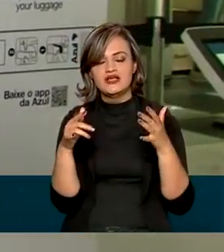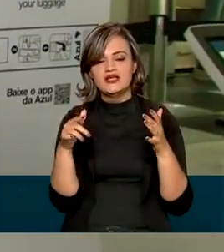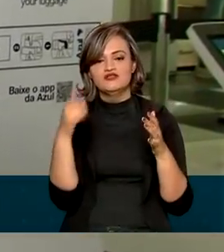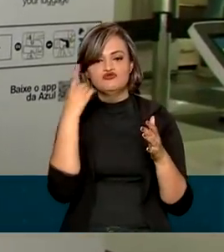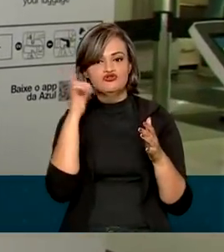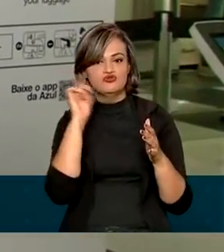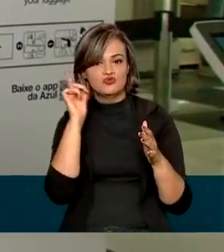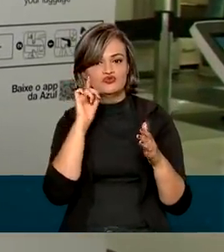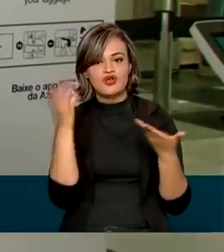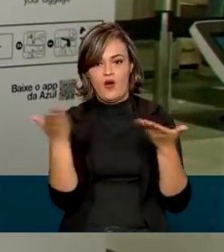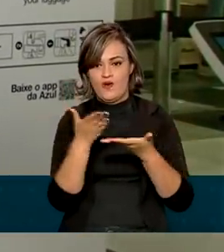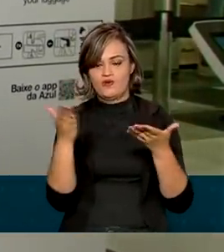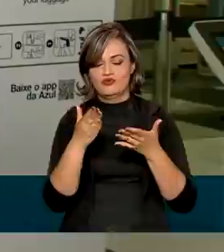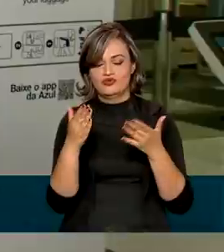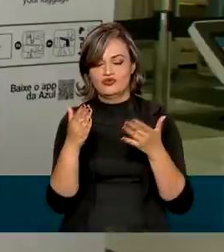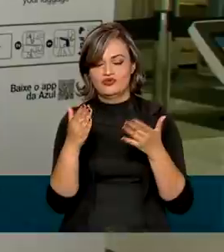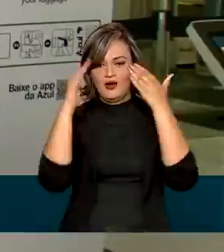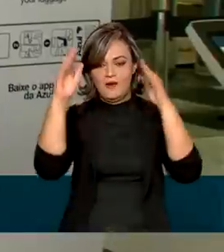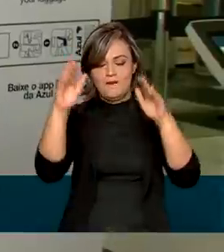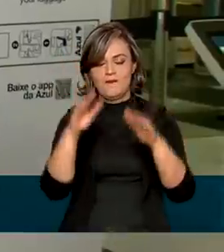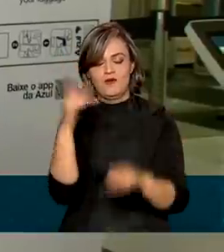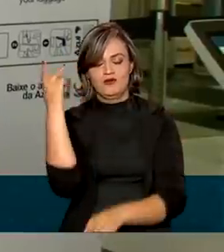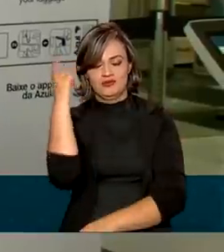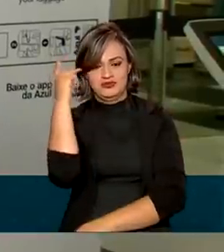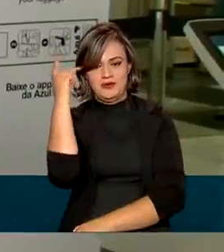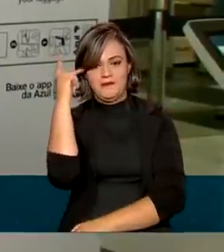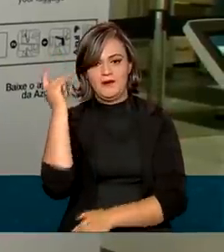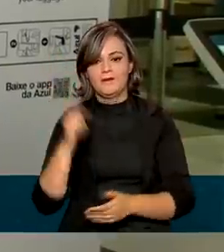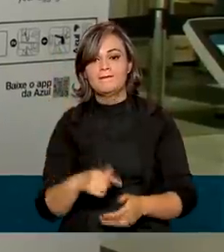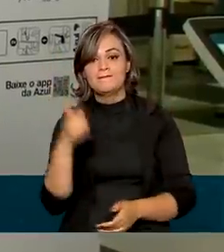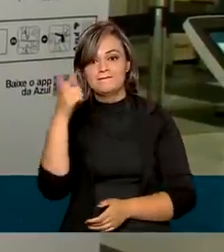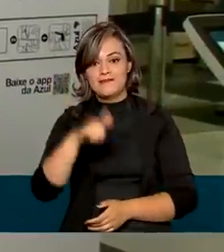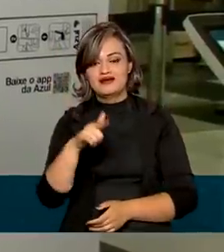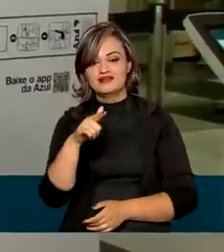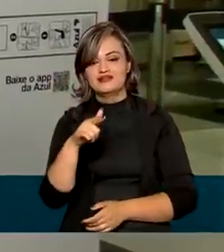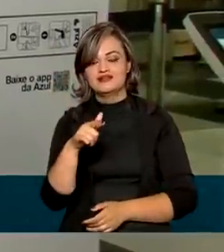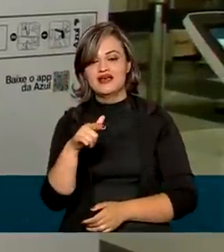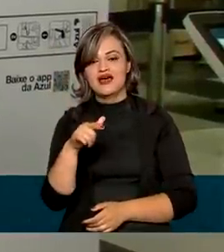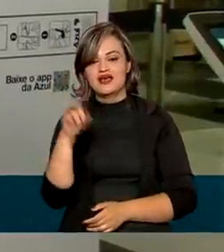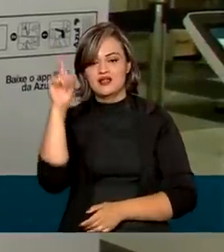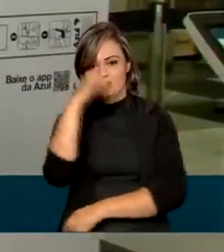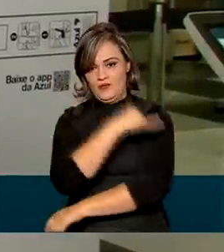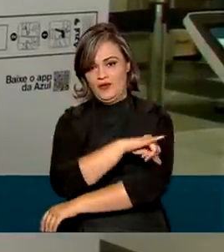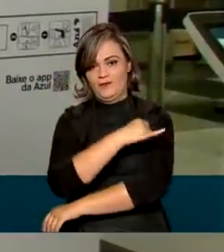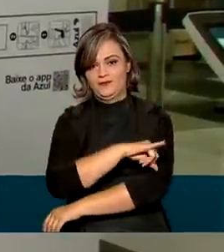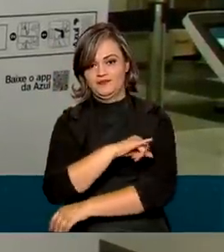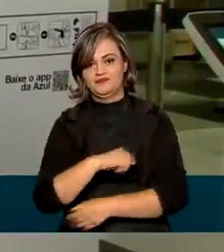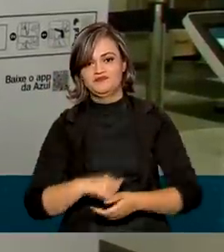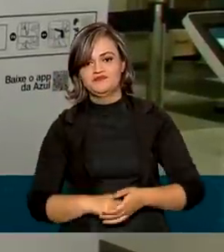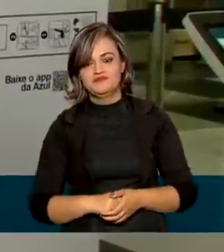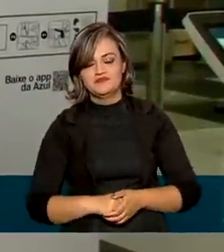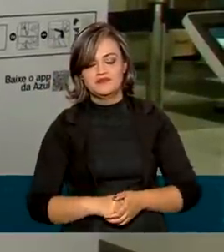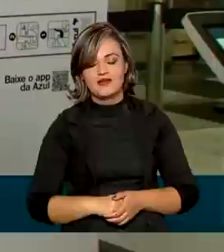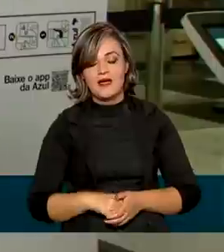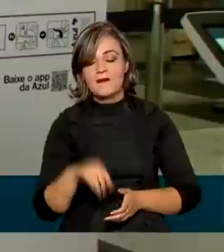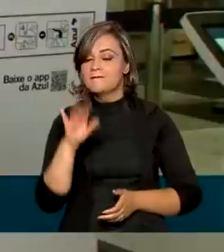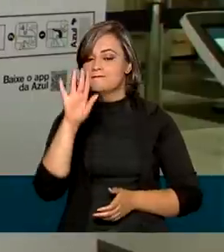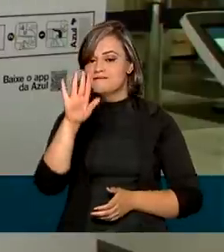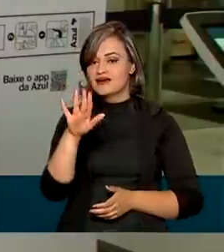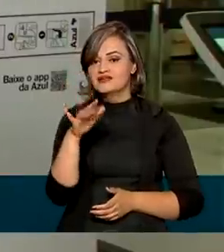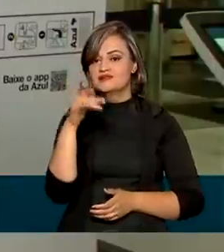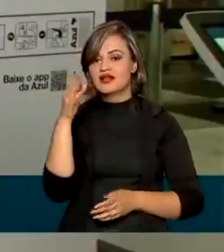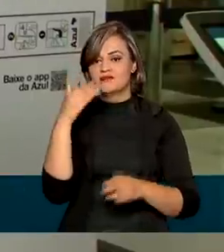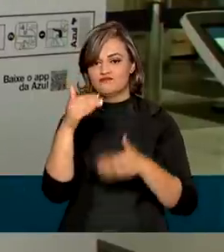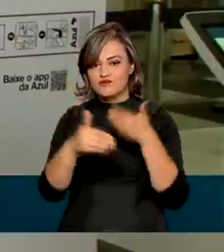de todo dia, aqui no aeroporto de Congonha, em São Paulo e também de Santos Dumont, no Rio de Janeiro. Mas para esse